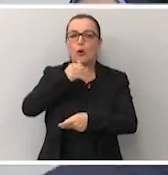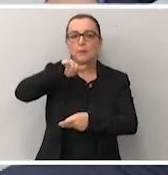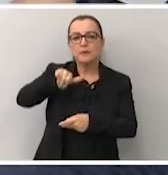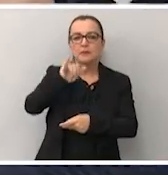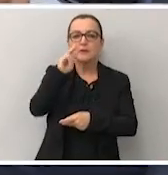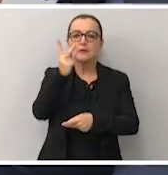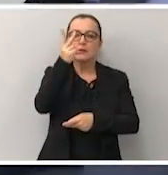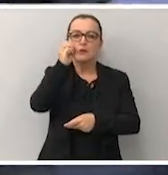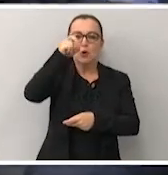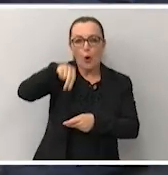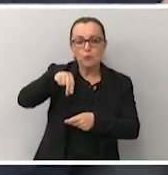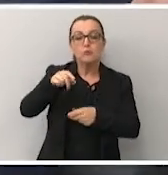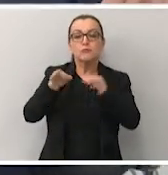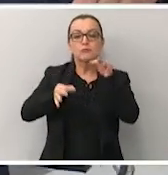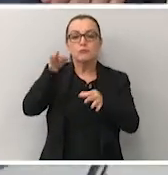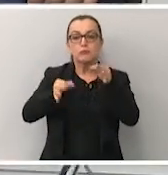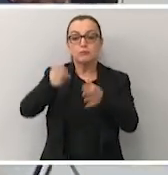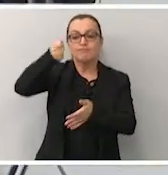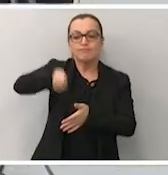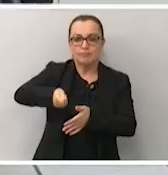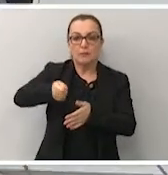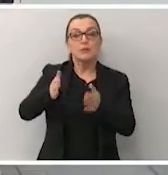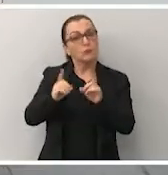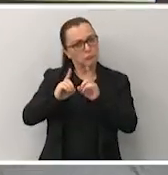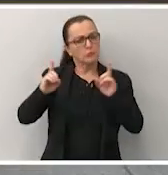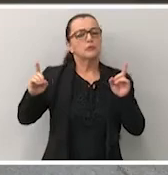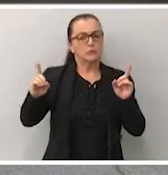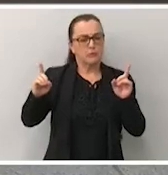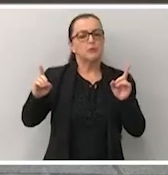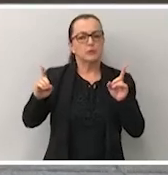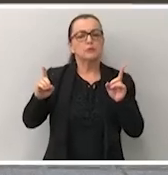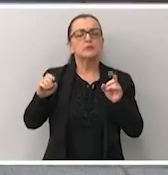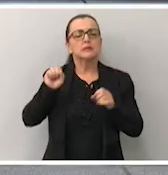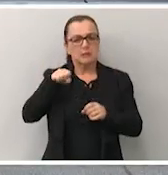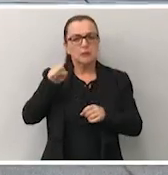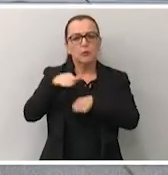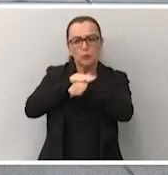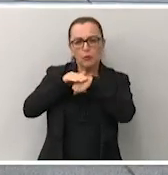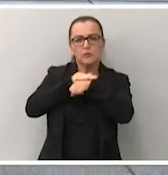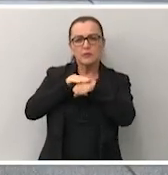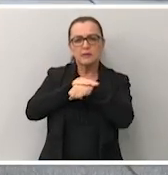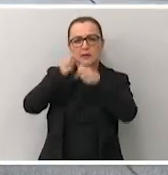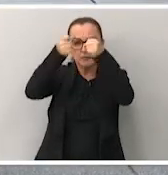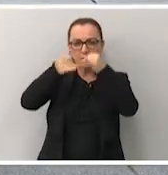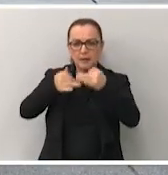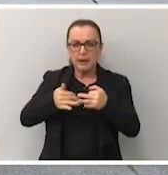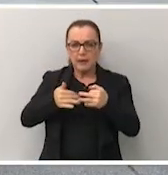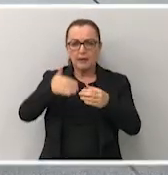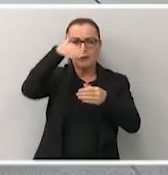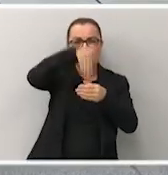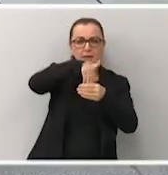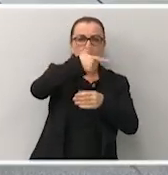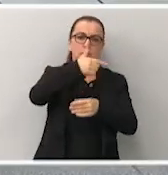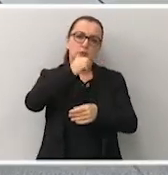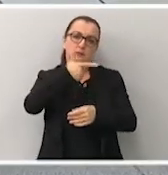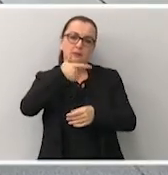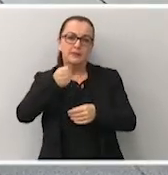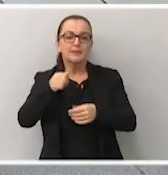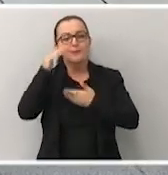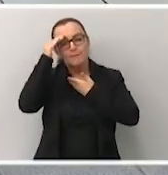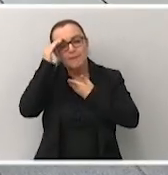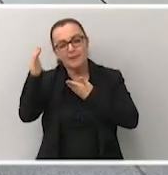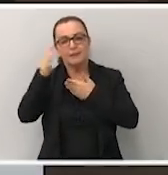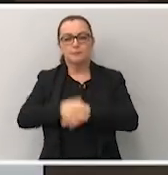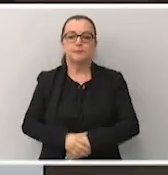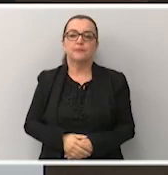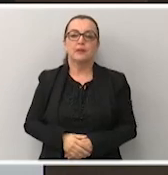eleitoral Ion Tostes. Nós vamos manter o nosso distanciamento social para poder falar sobre as eleições de 2020. Muitíssimo obrigada.